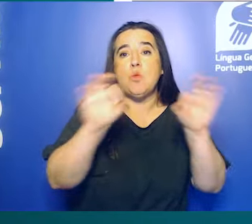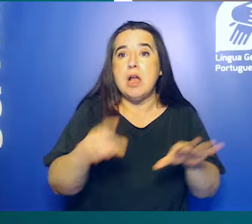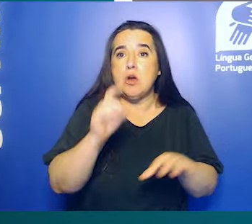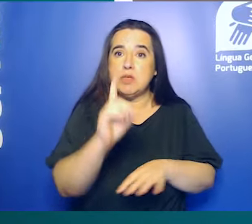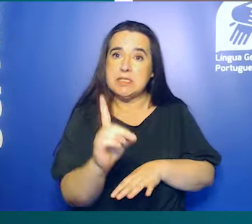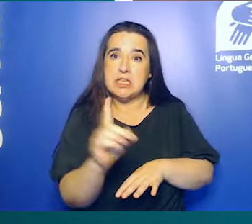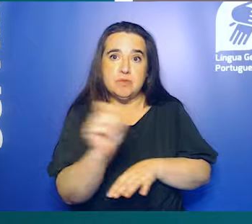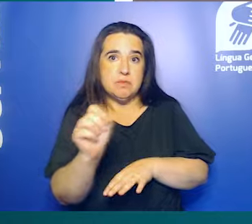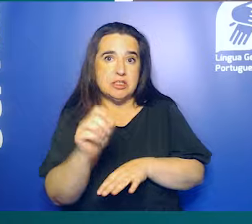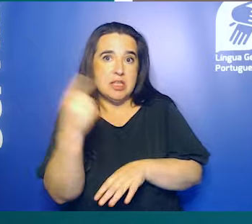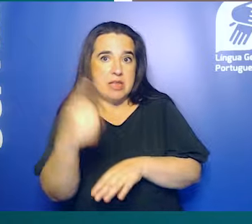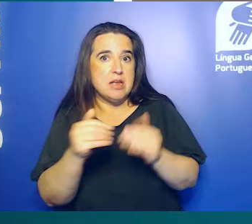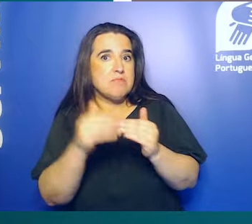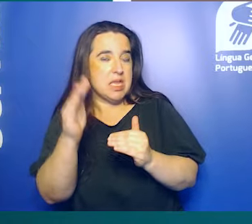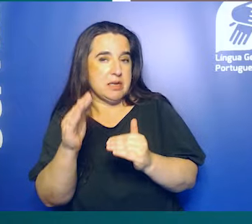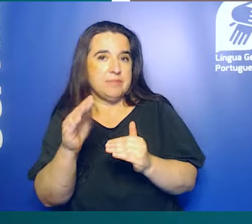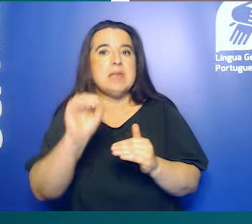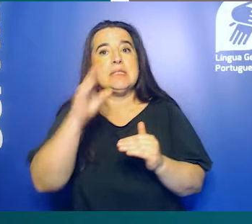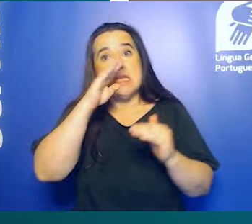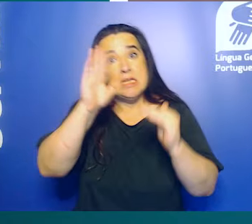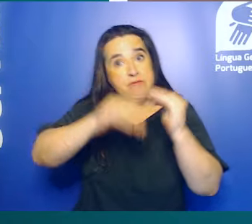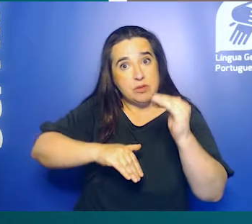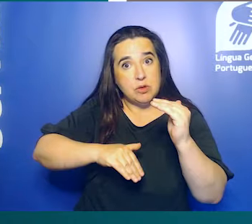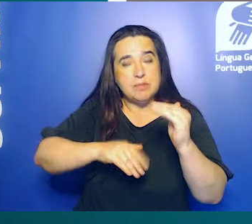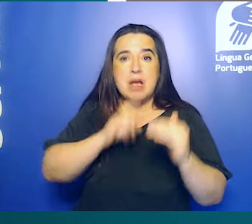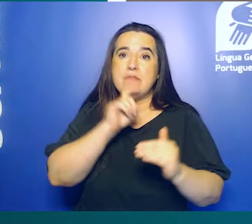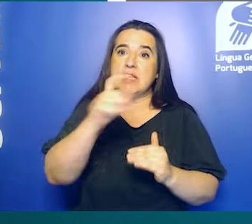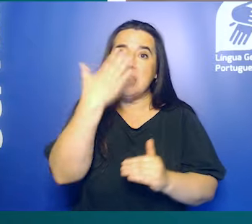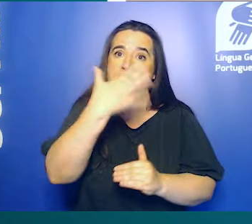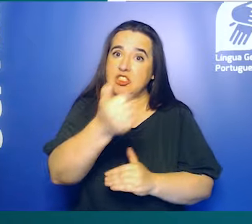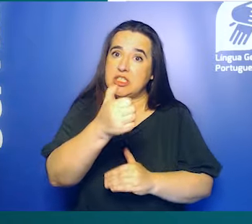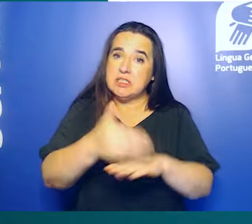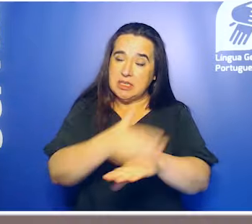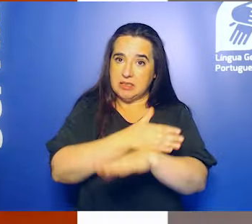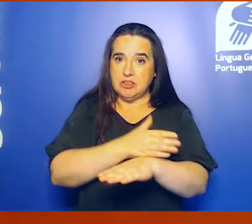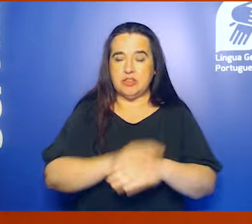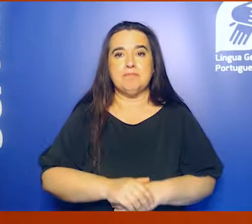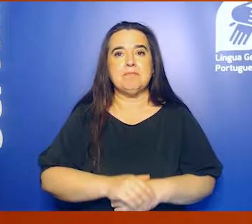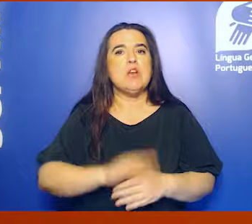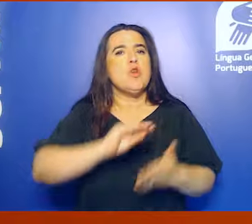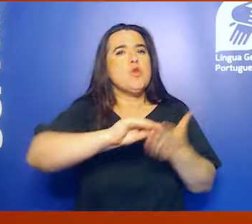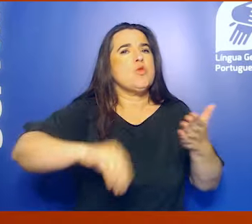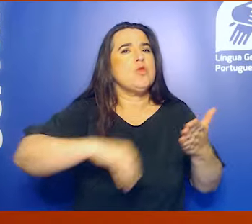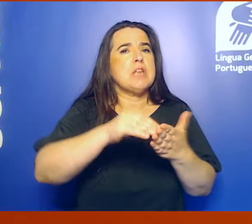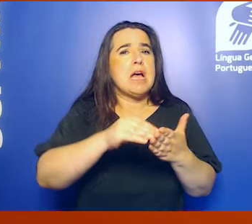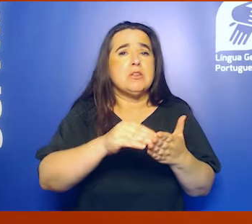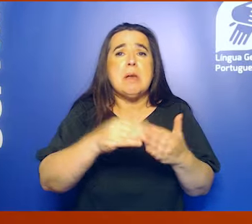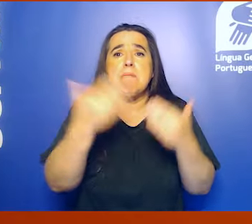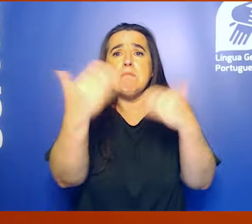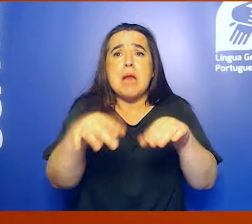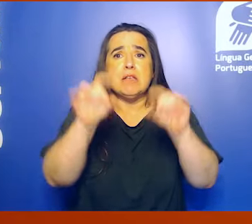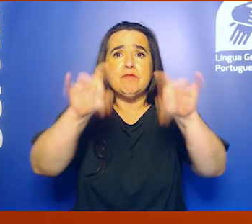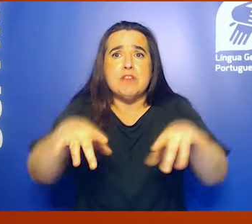superior a 6 meses. Caso a duração seja inferior, terá de avisar 15 dias antes. Nos contratos a termo incerto,